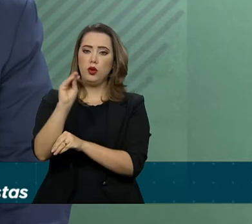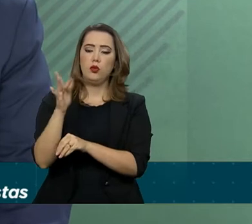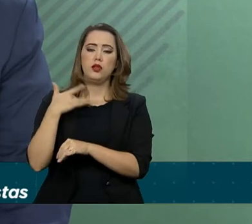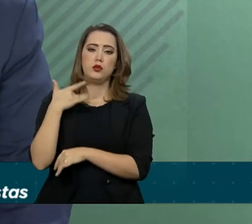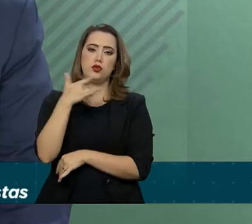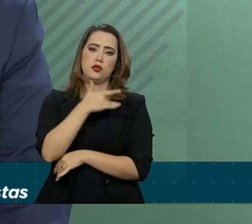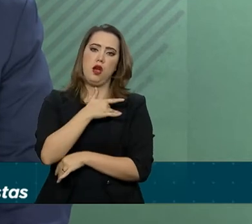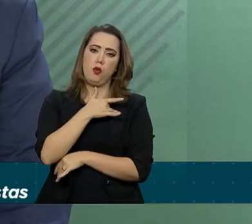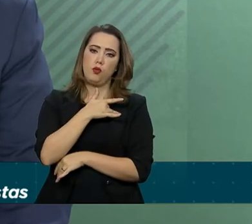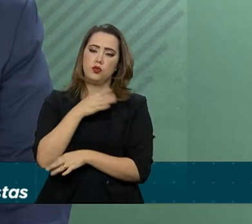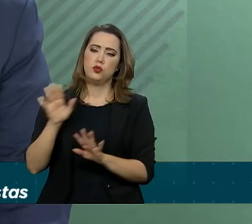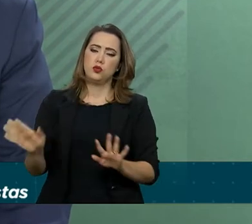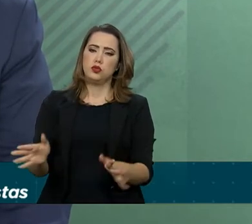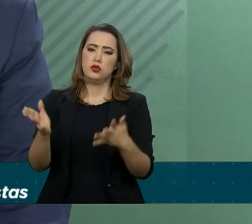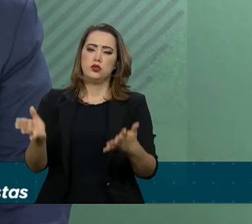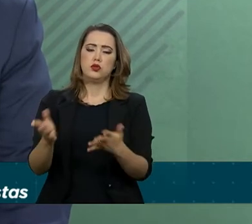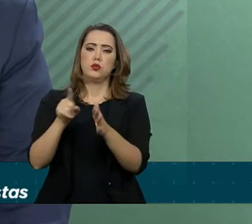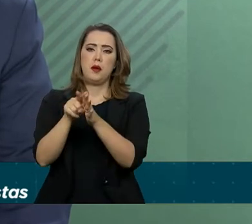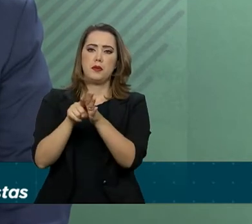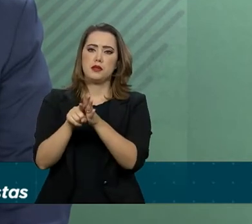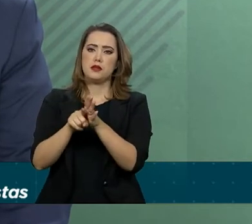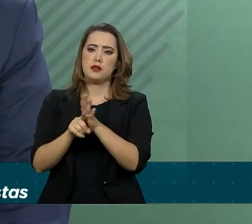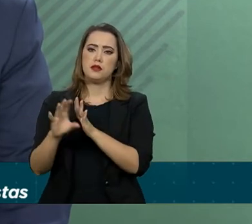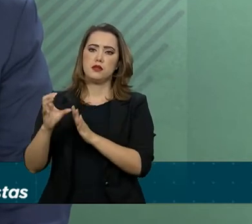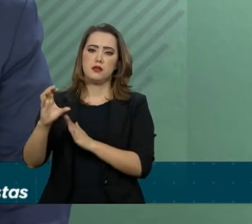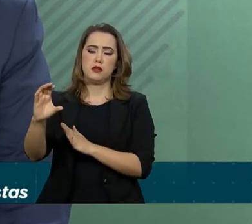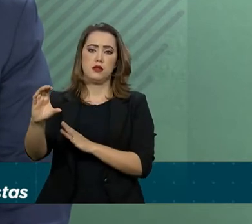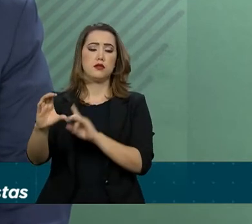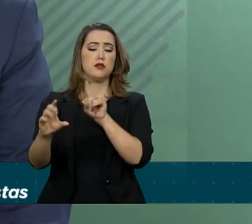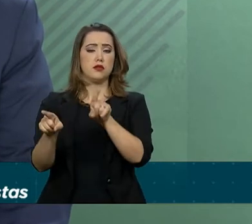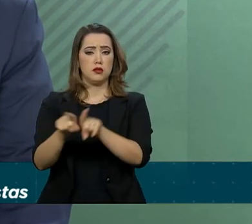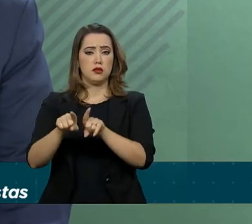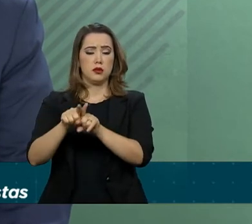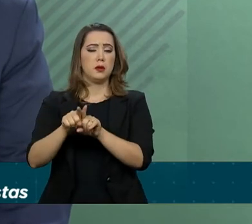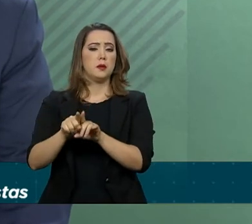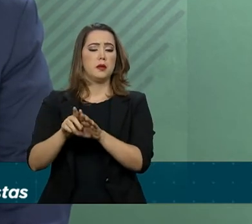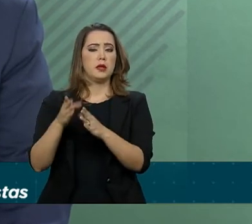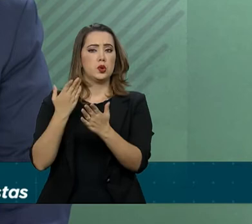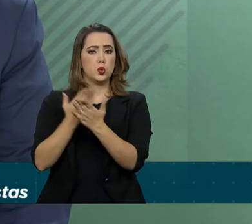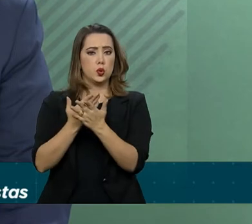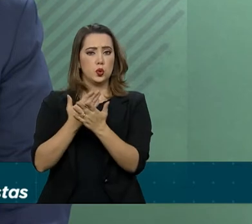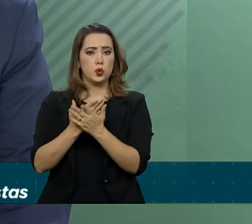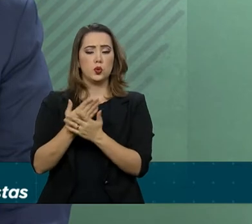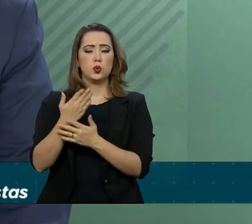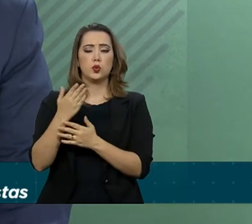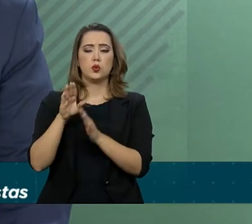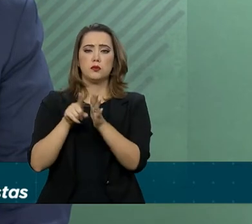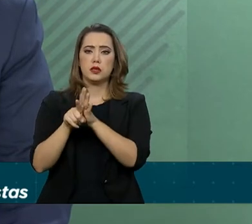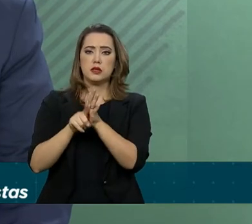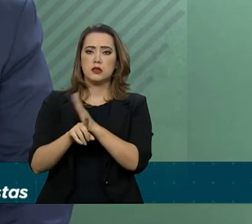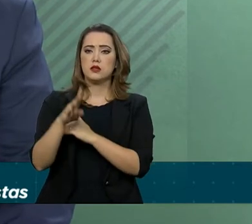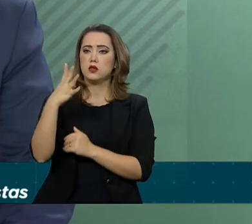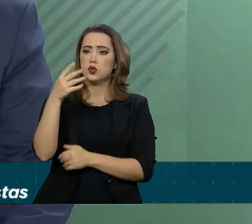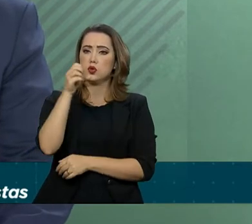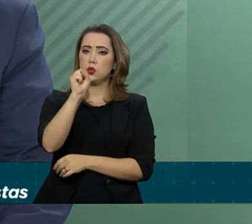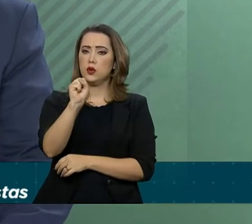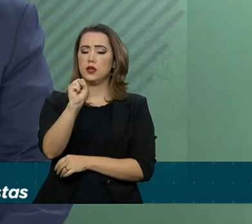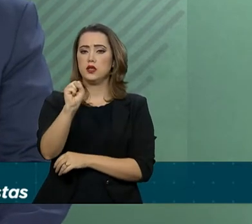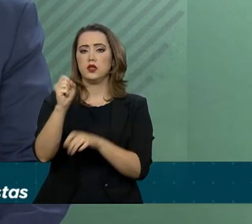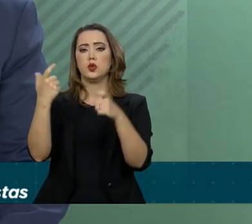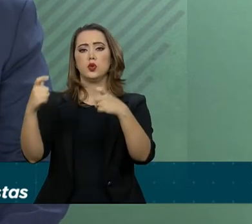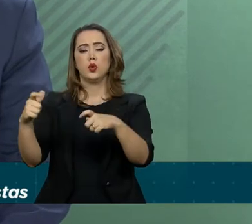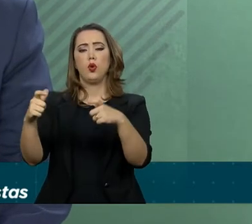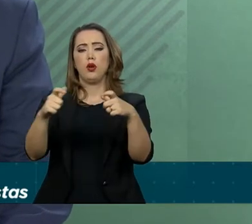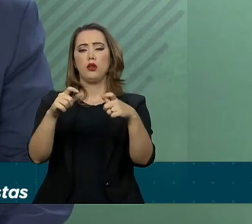saúde e estimular pesquisas e qualificação de 48 estabelecimentos em 22